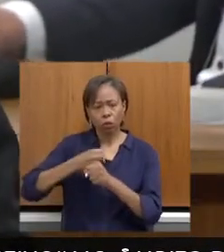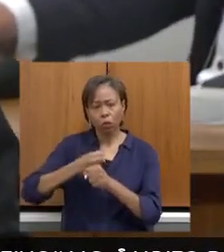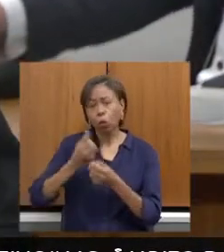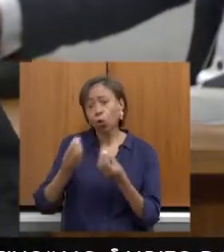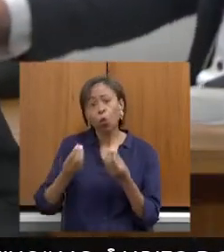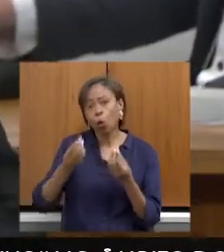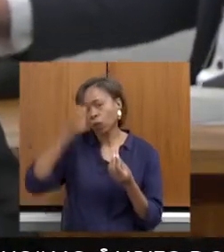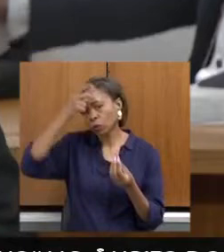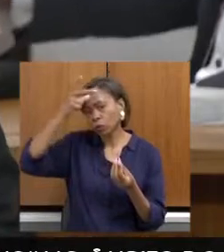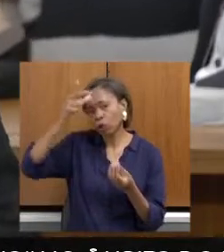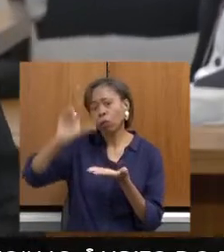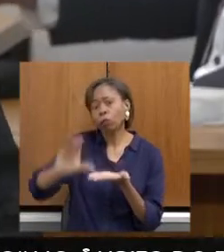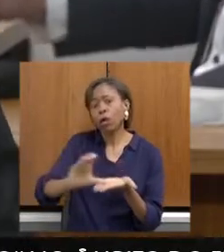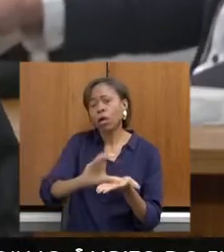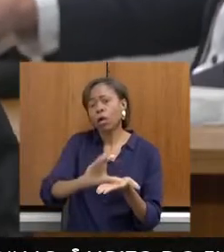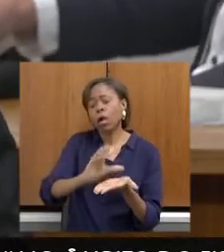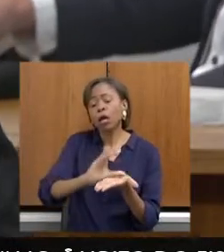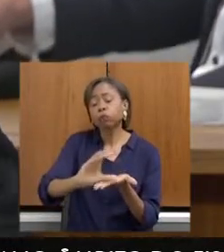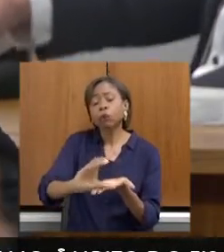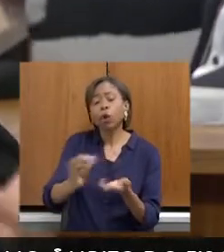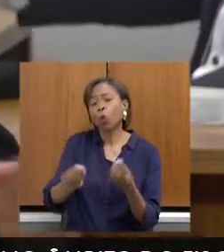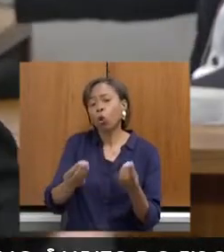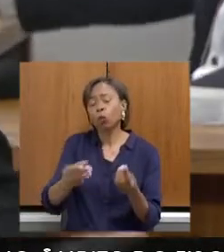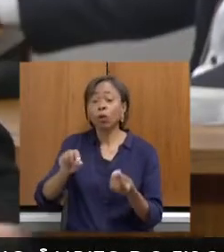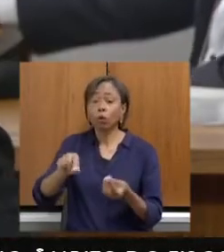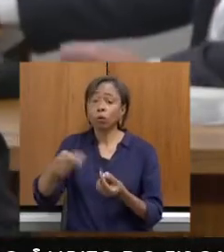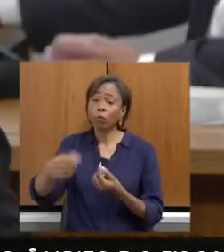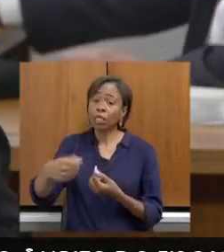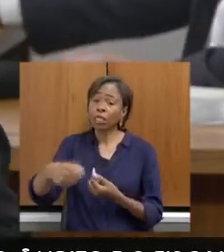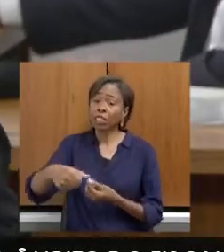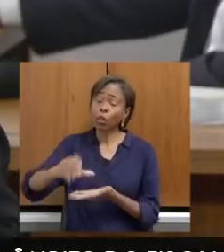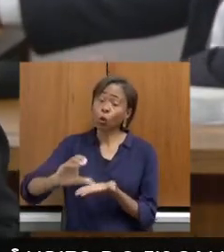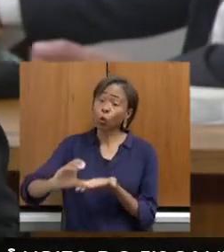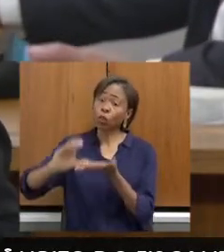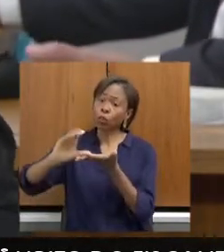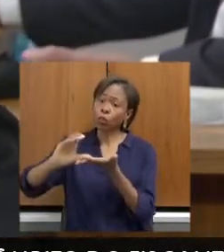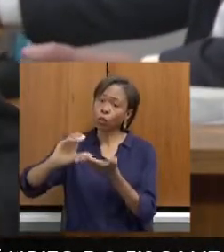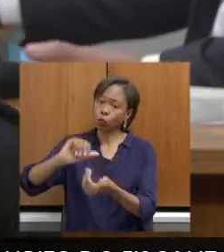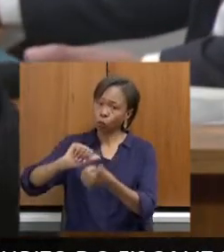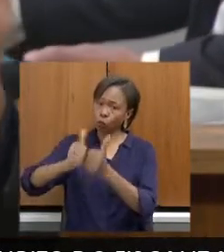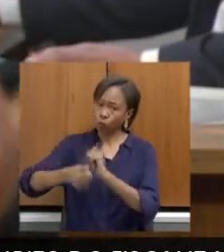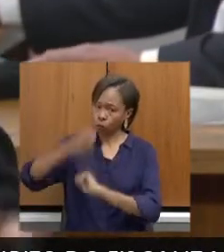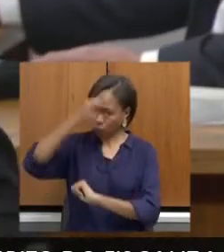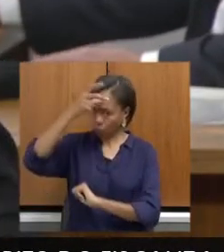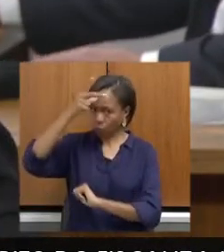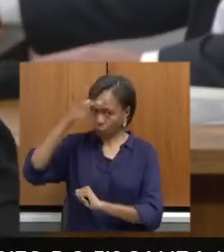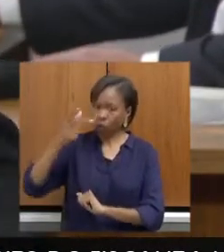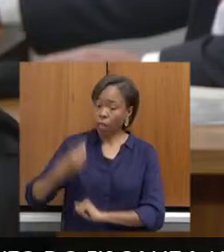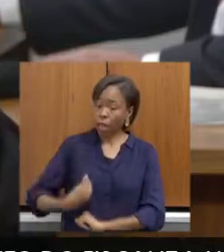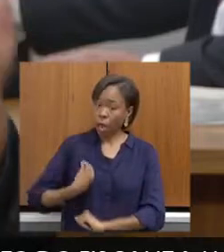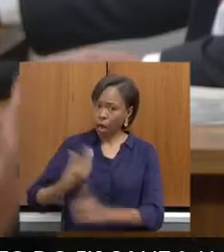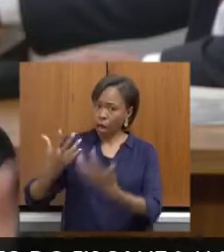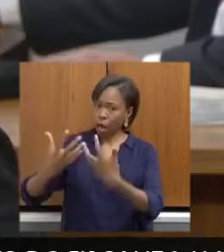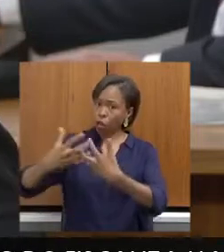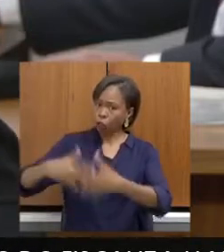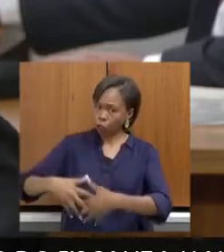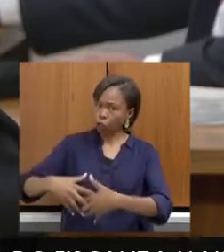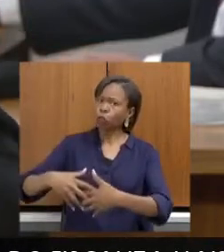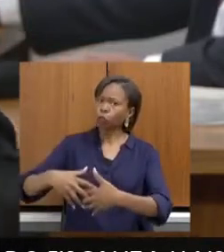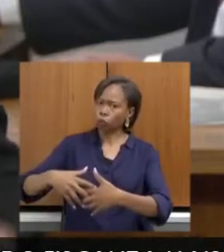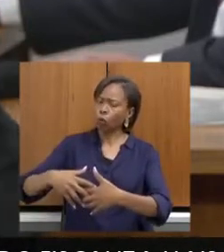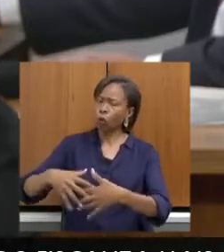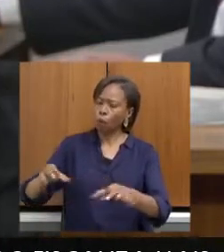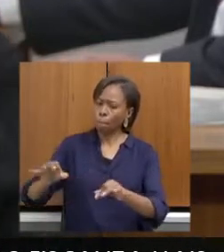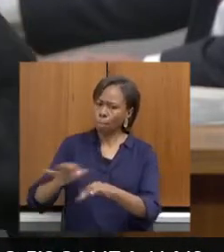recurso? Para ele receber o recurso, o primeiro passo é ele ter o Conselho Municipal de Esportes ativo, ter ali ele devidamente constituído, nomeado,